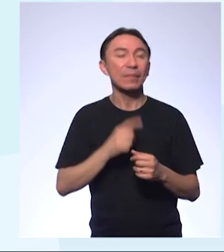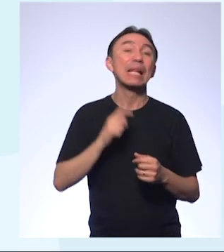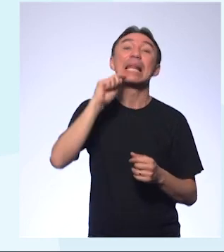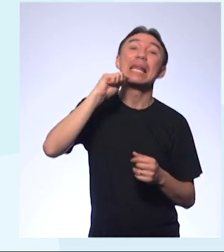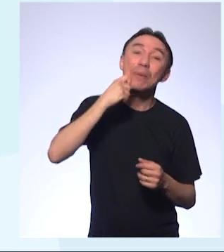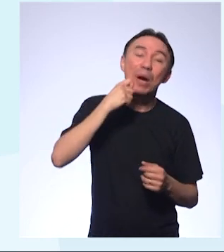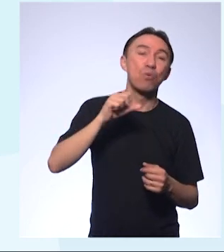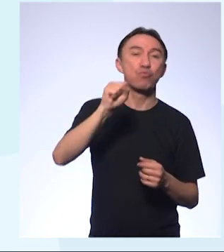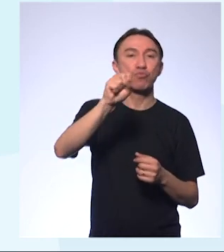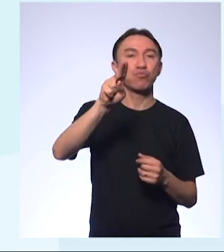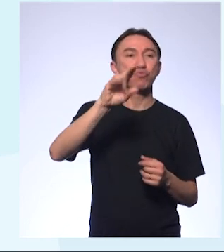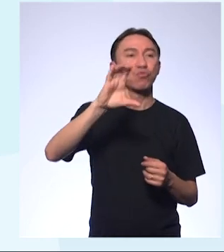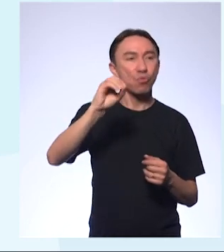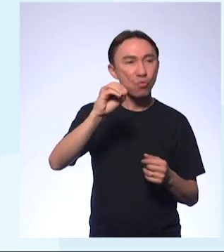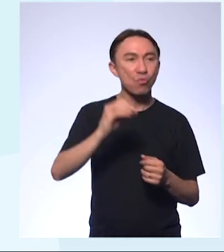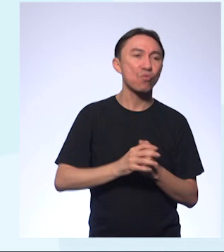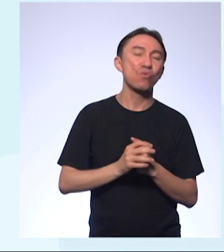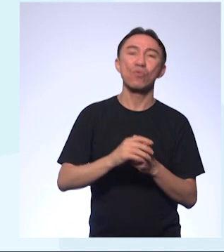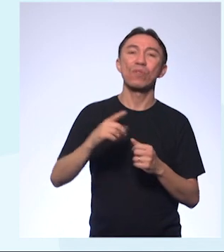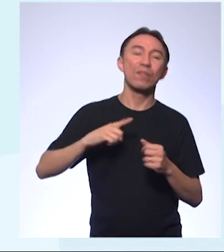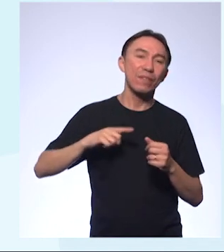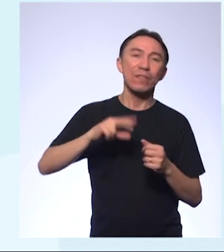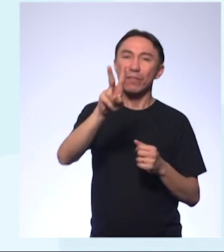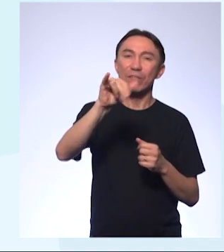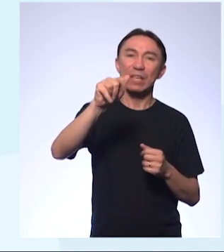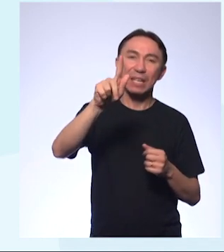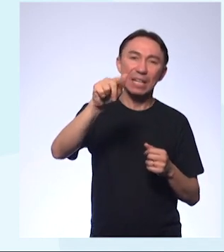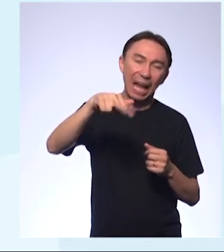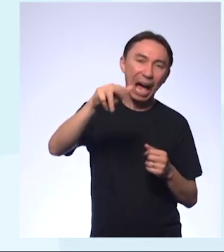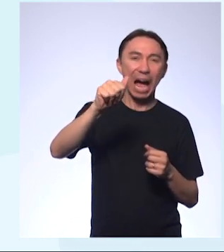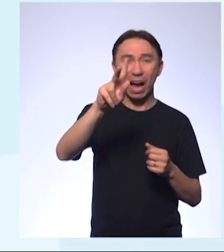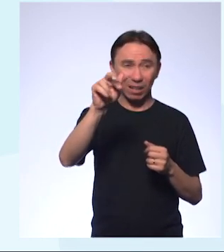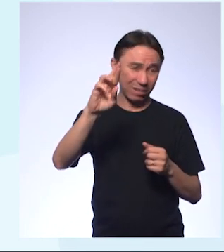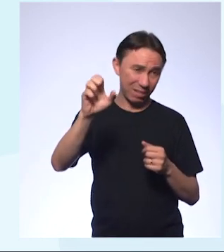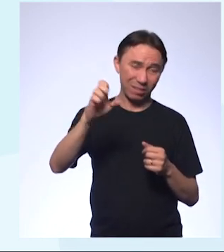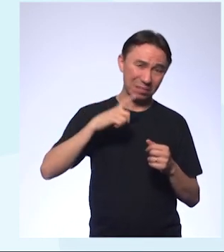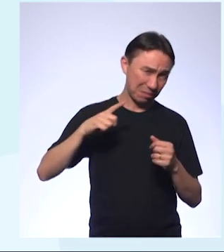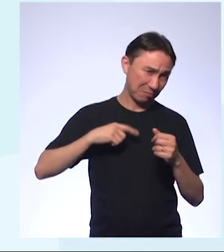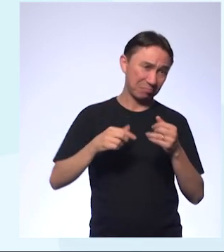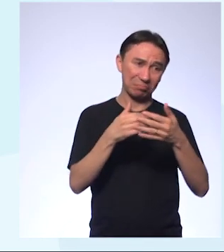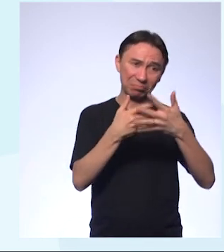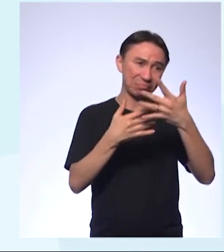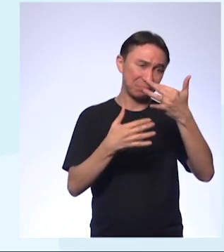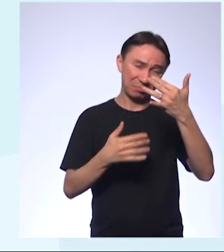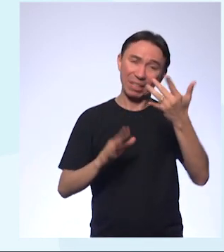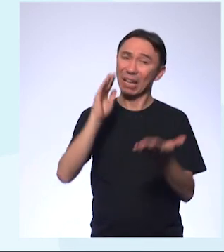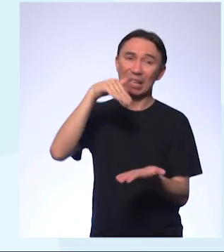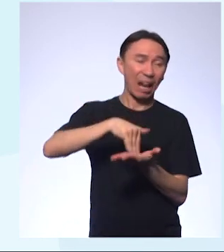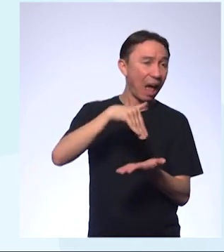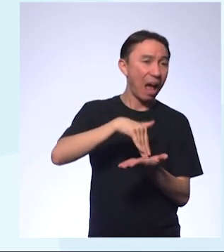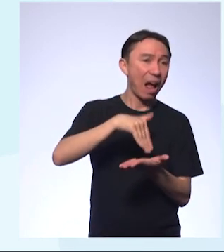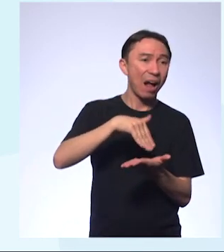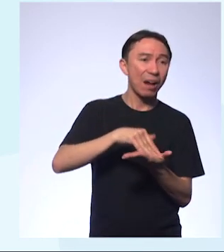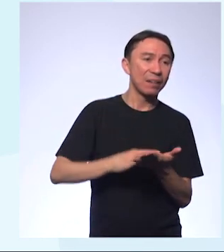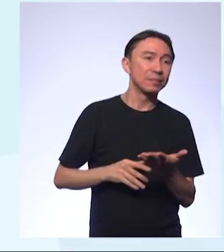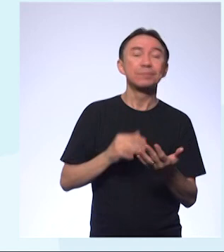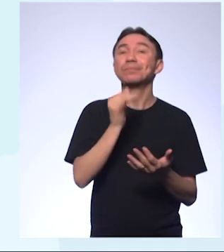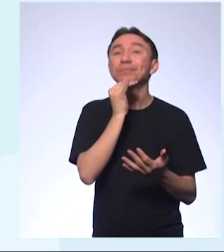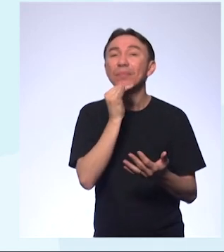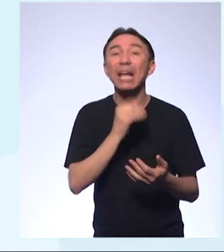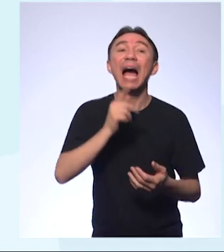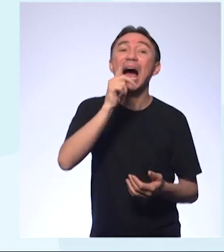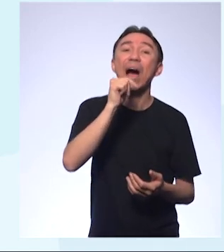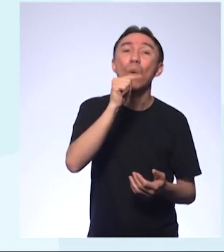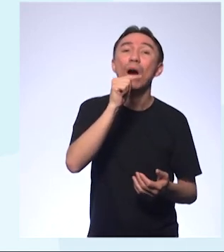,4, vinagre 2,4 a 3,4 e assim por diante. Aí eu chego aqui na água pura.